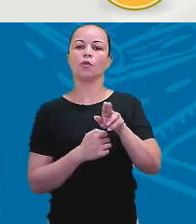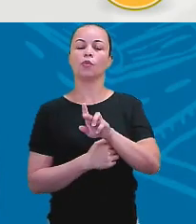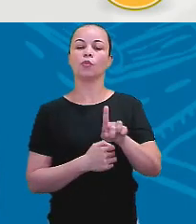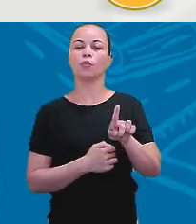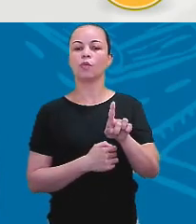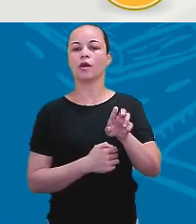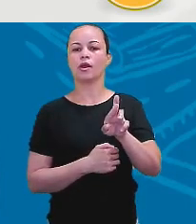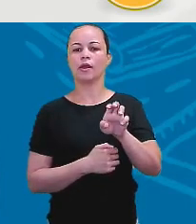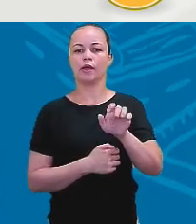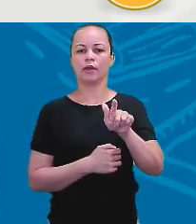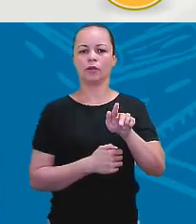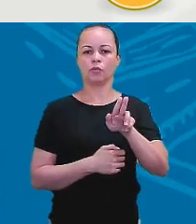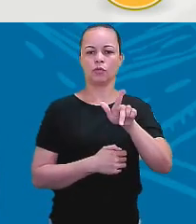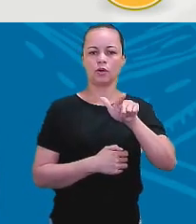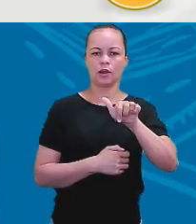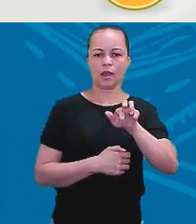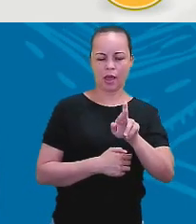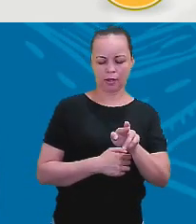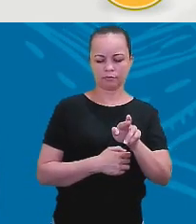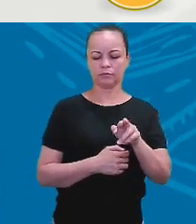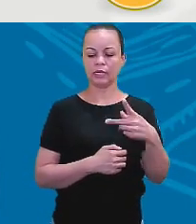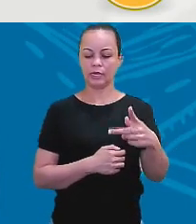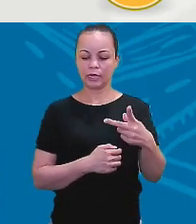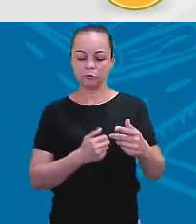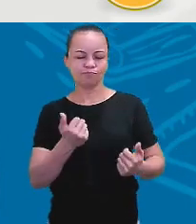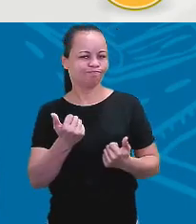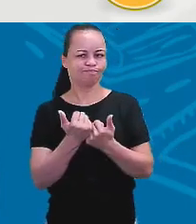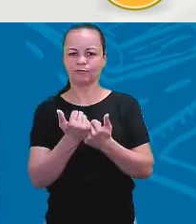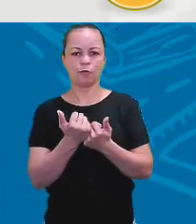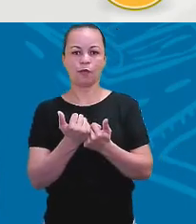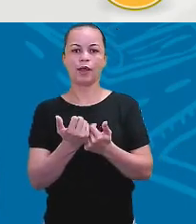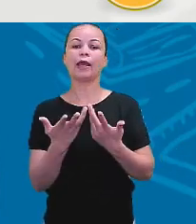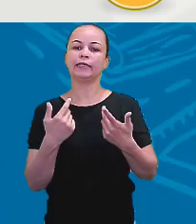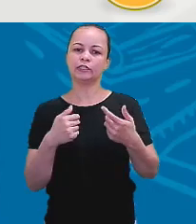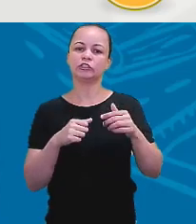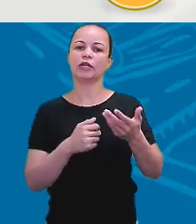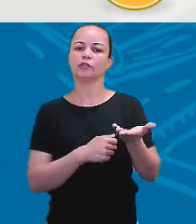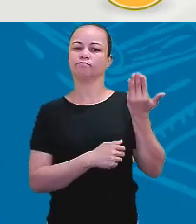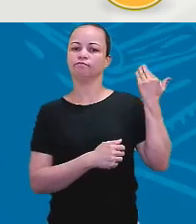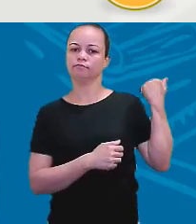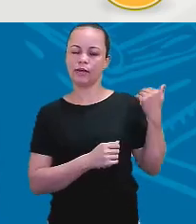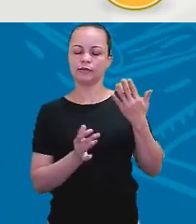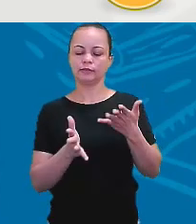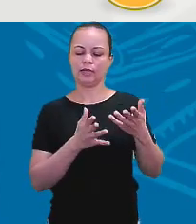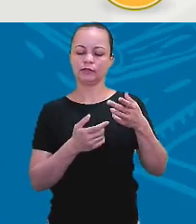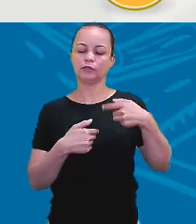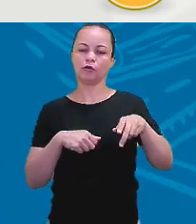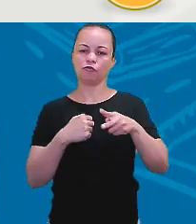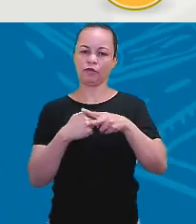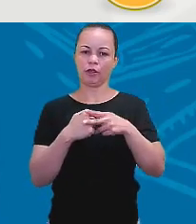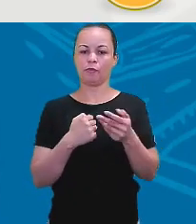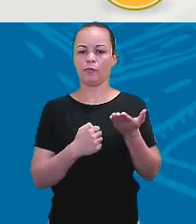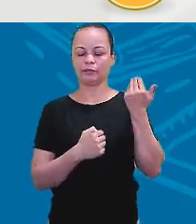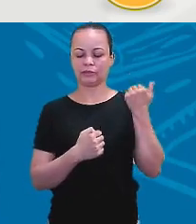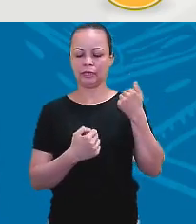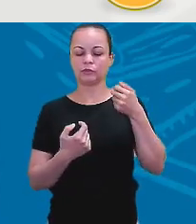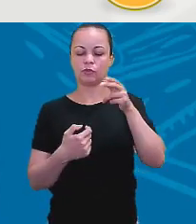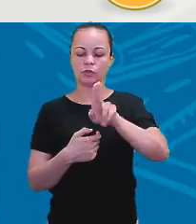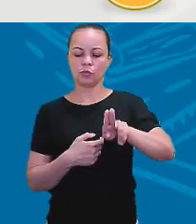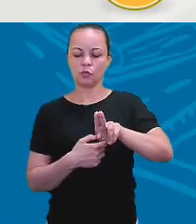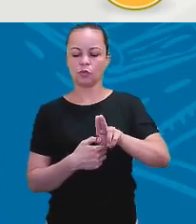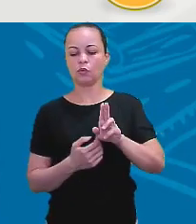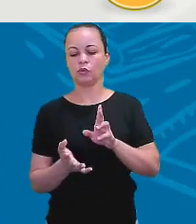verbo irregular. Não é auxiliar. Está no passado. Então, quando eu tenho o verbo no passado, eu vou usar did para